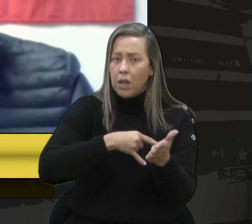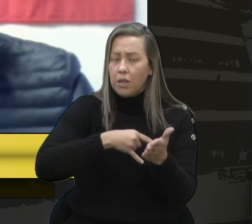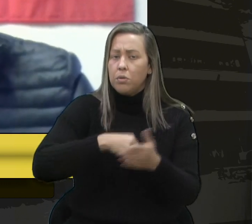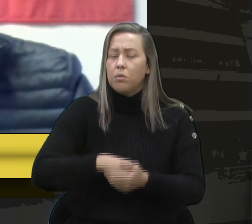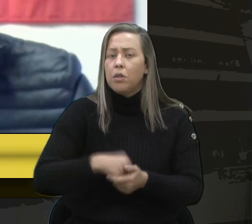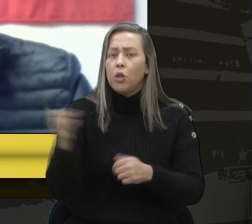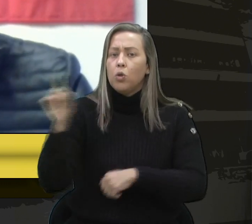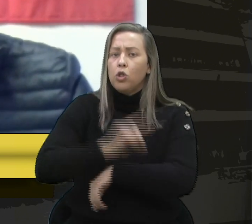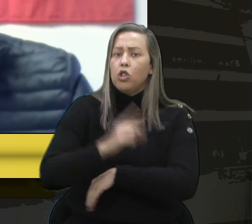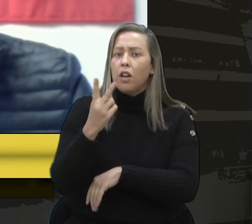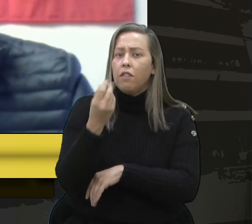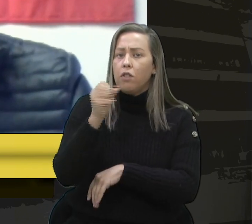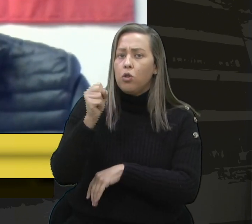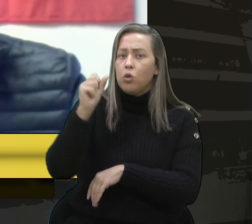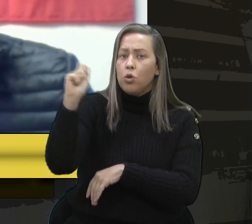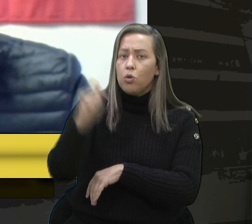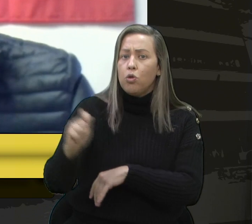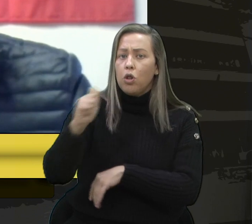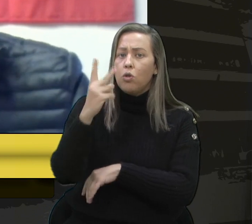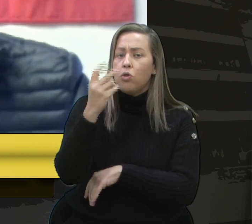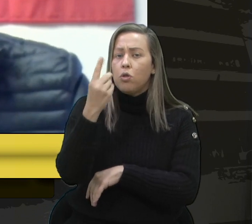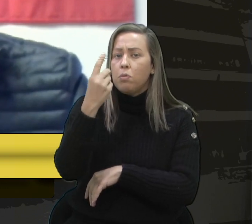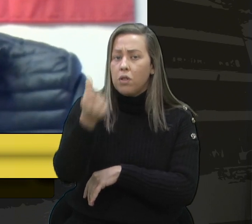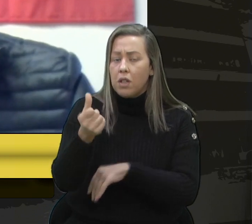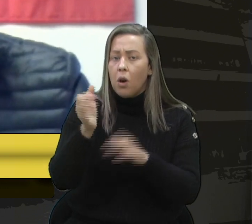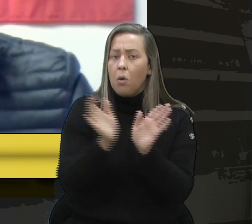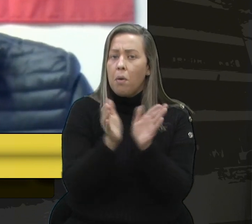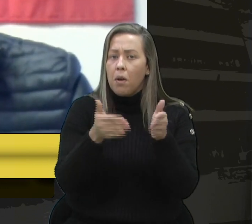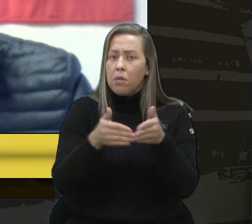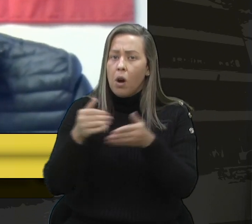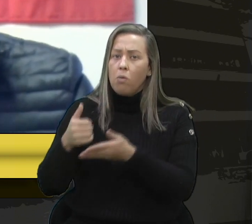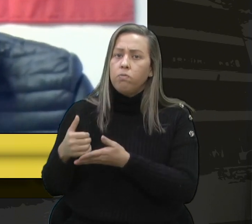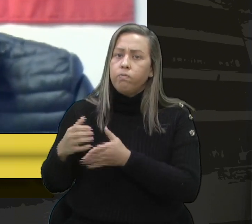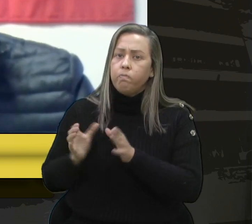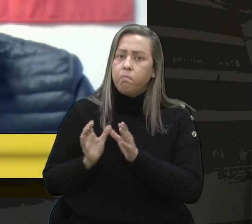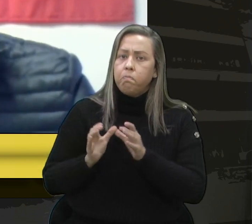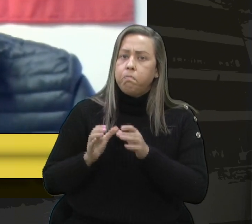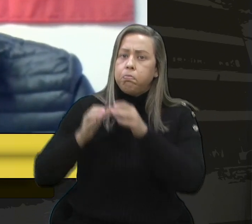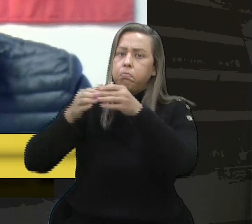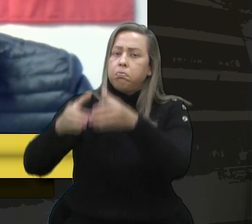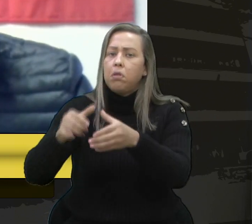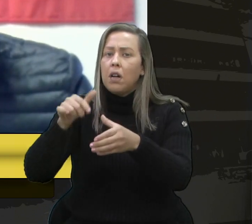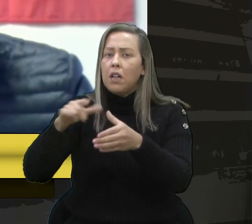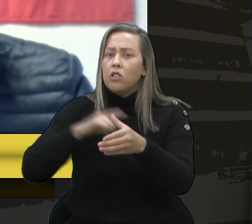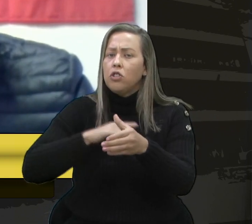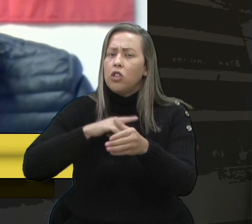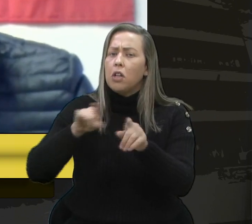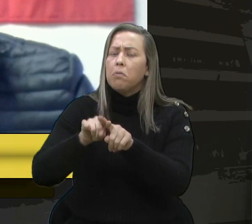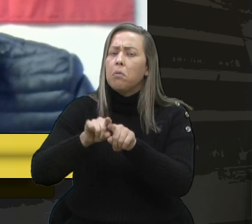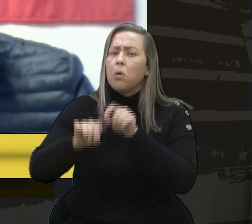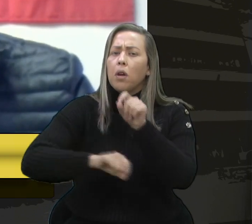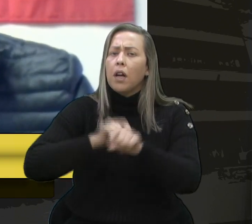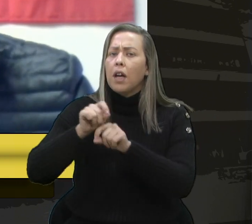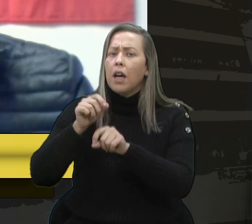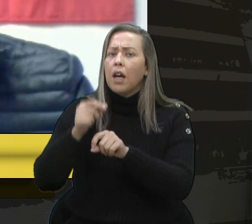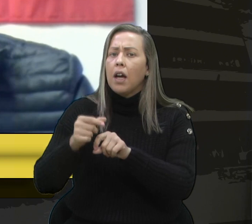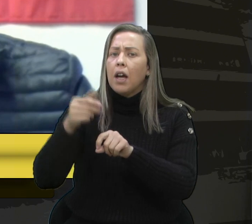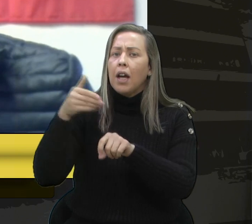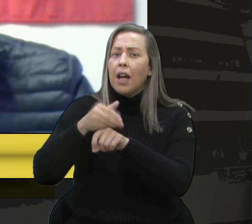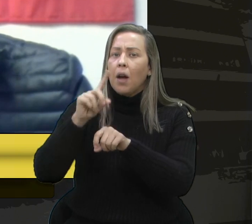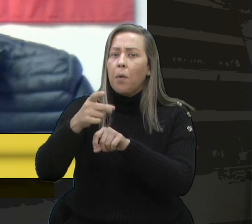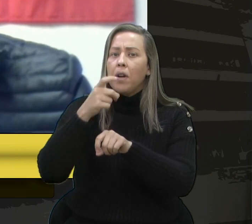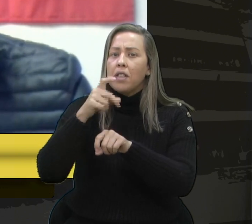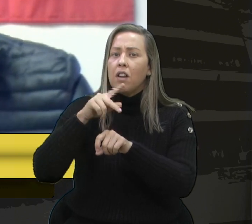No dia 28 de agosto de 2016, uma comitiva de Caxias, que contava, inclusive, com a presença do ex